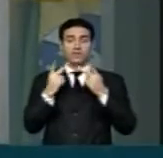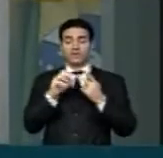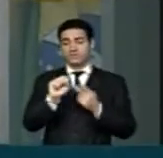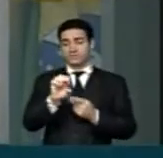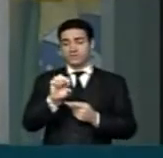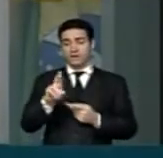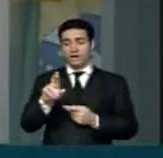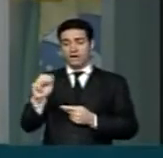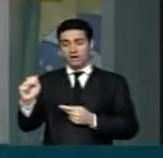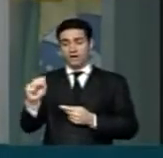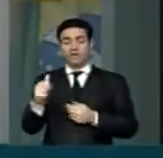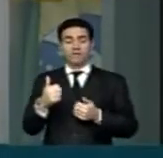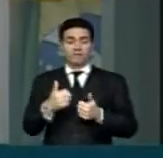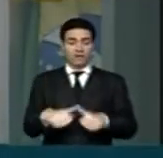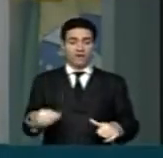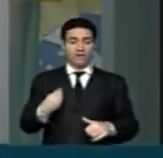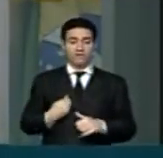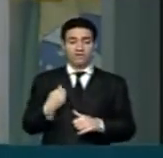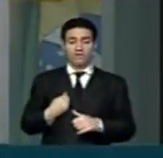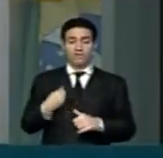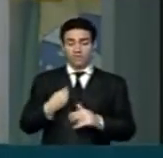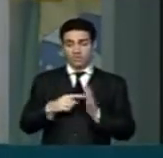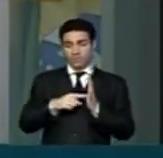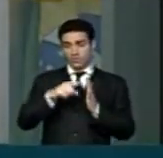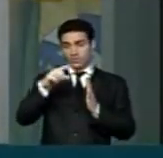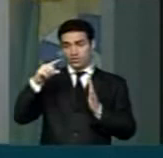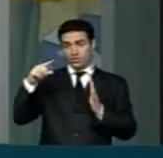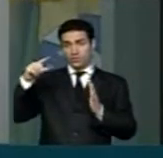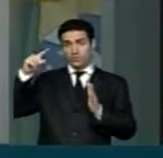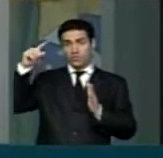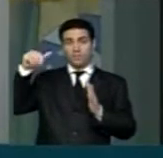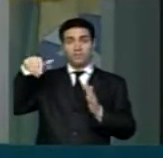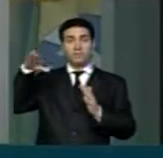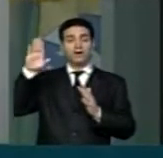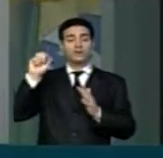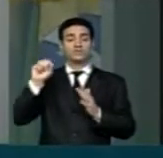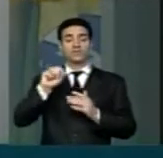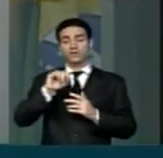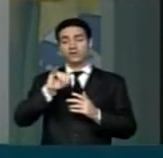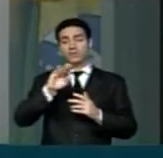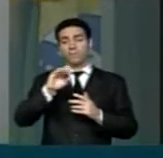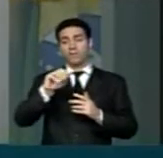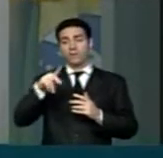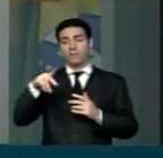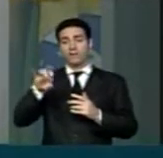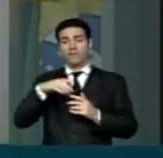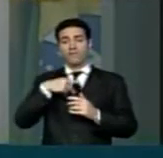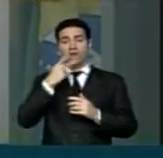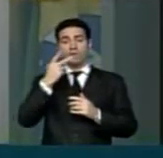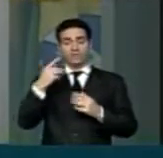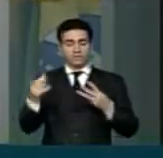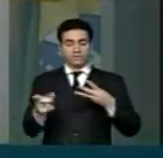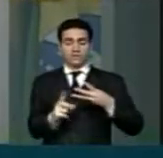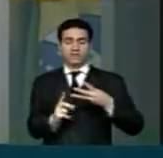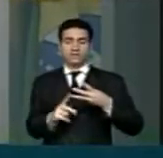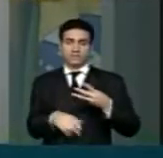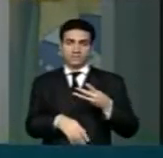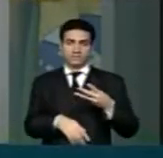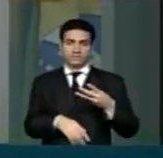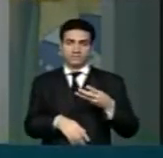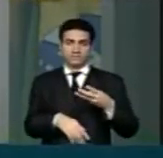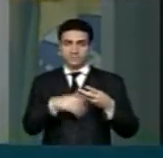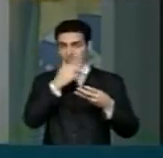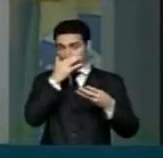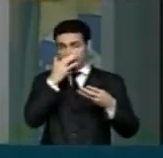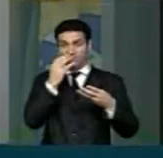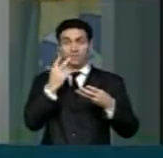Serra estava numa situação ascendente, o Instituto Ibope colocou em terceiro lugar. Logo